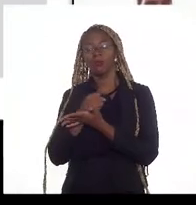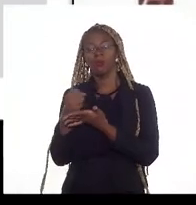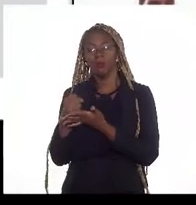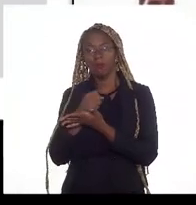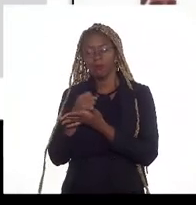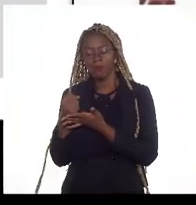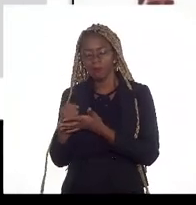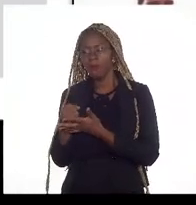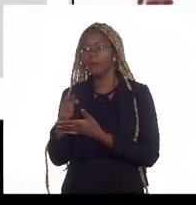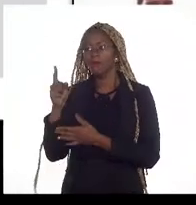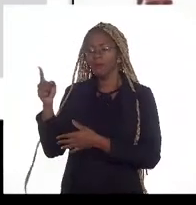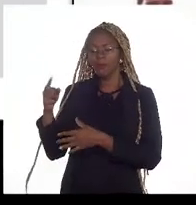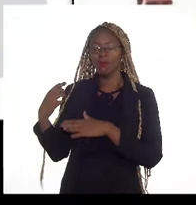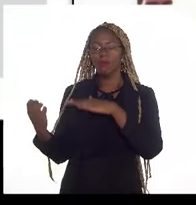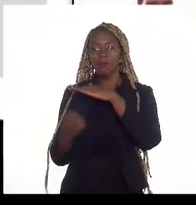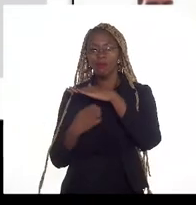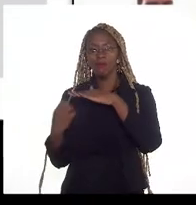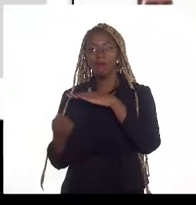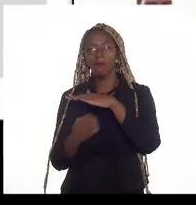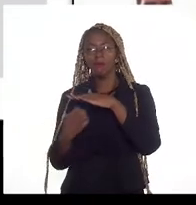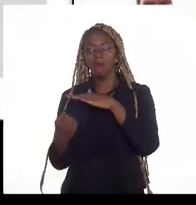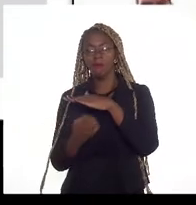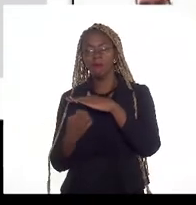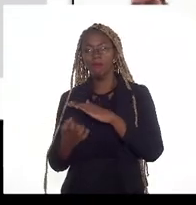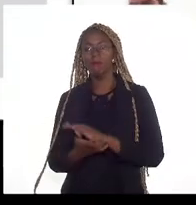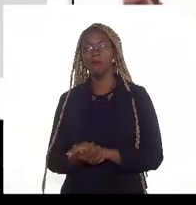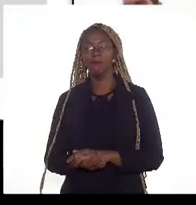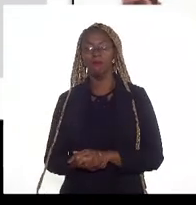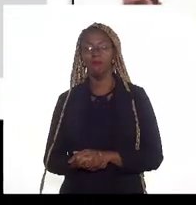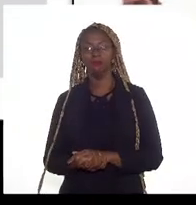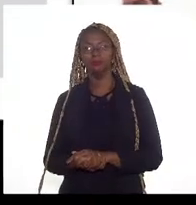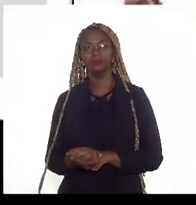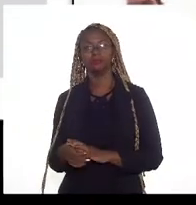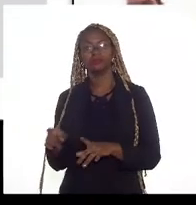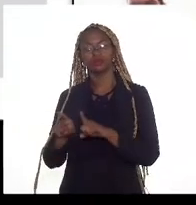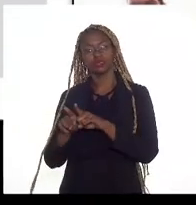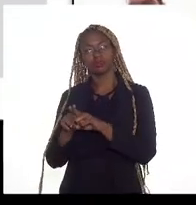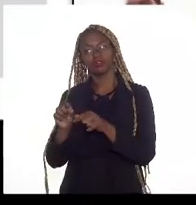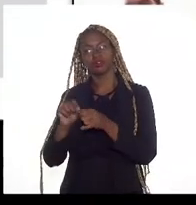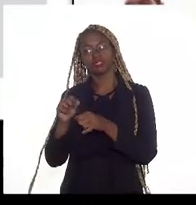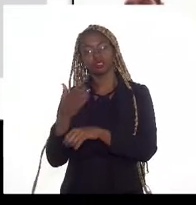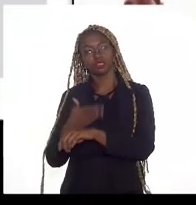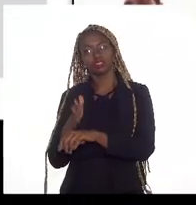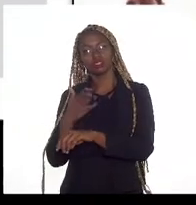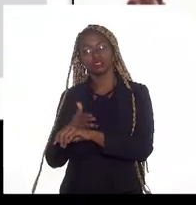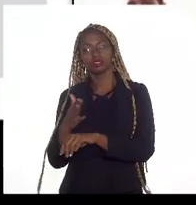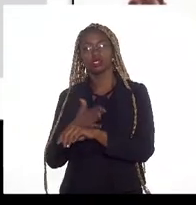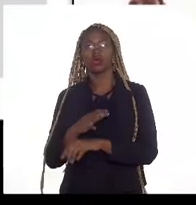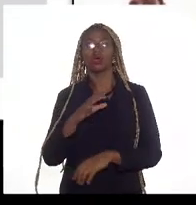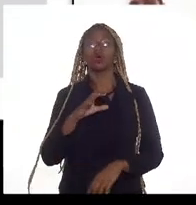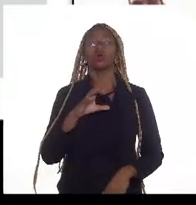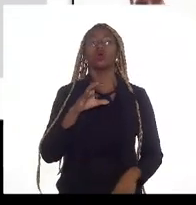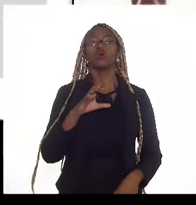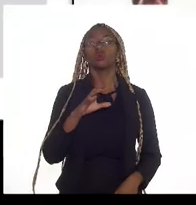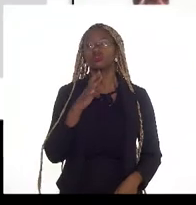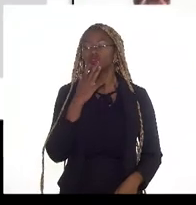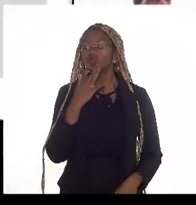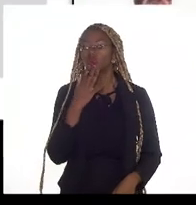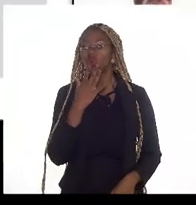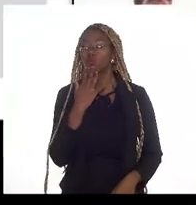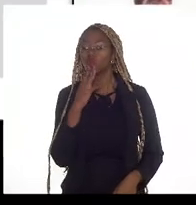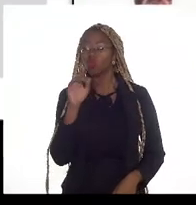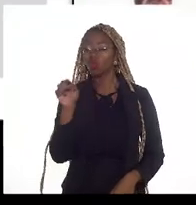concessionárias que realizam os ensaios de cromotografia e,